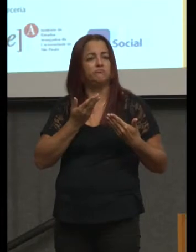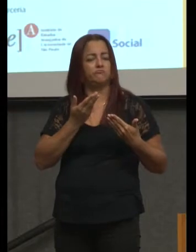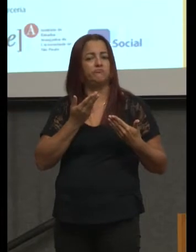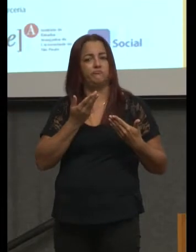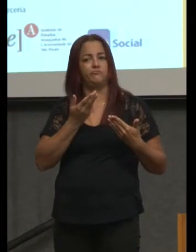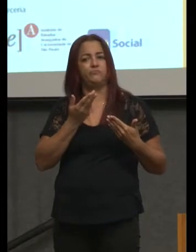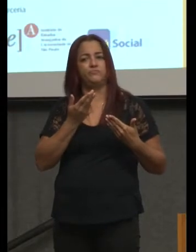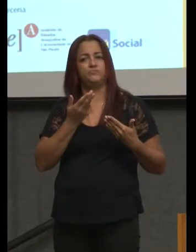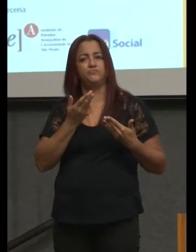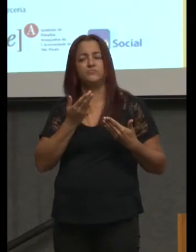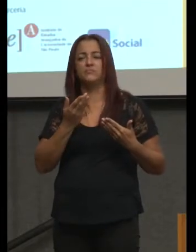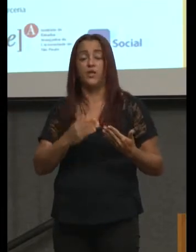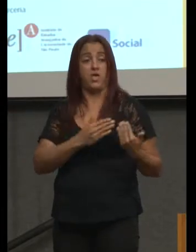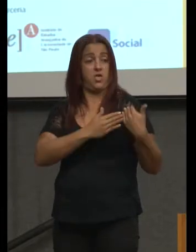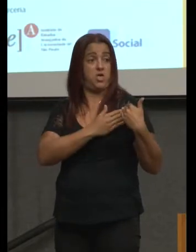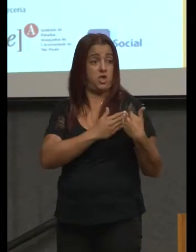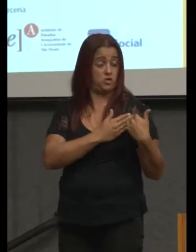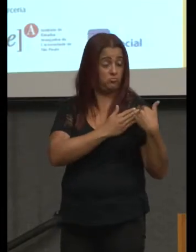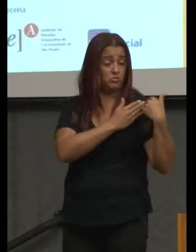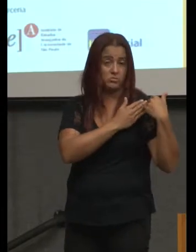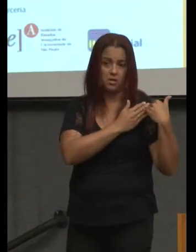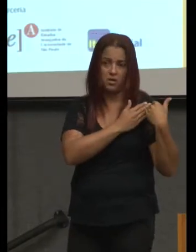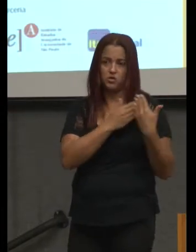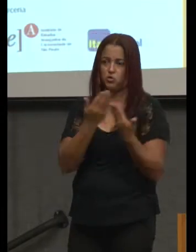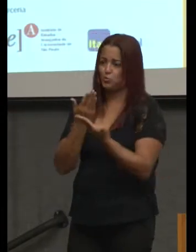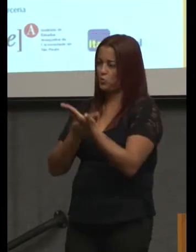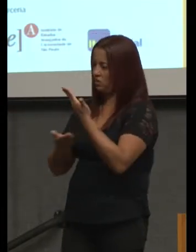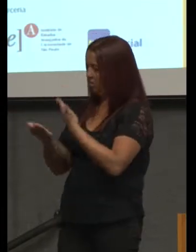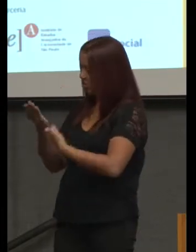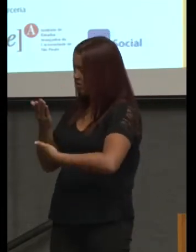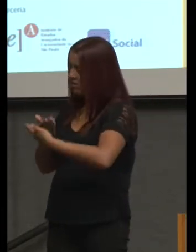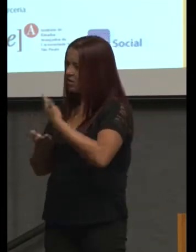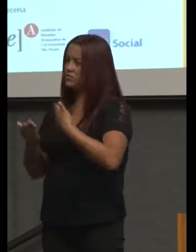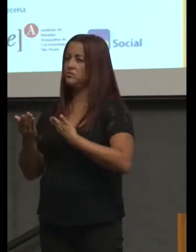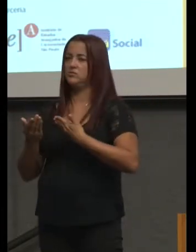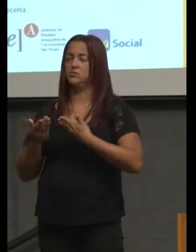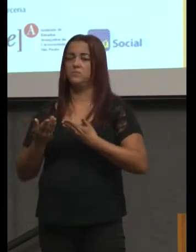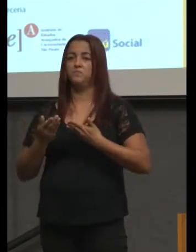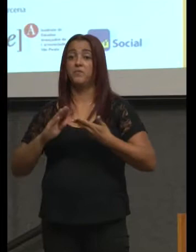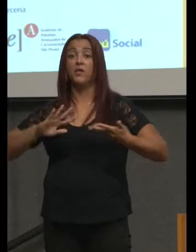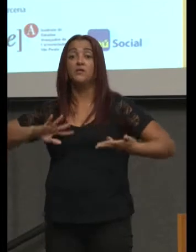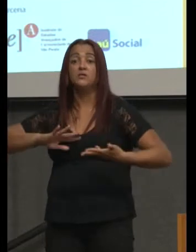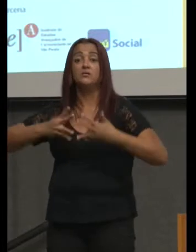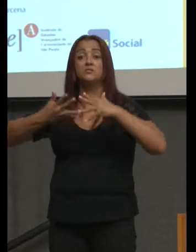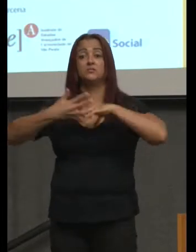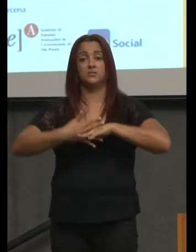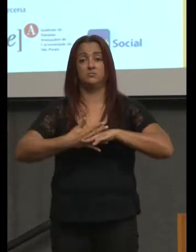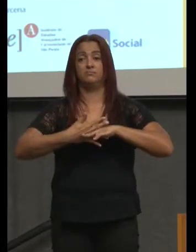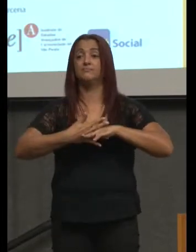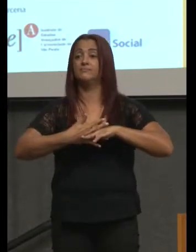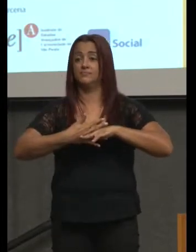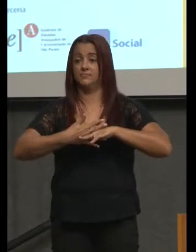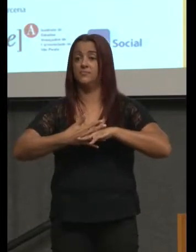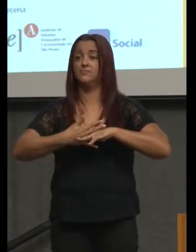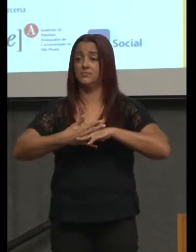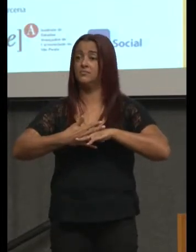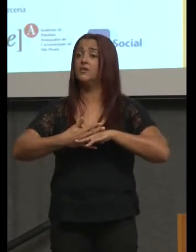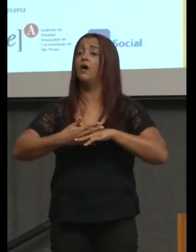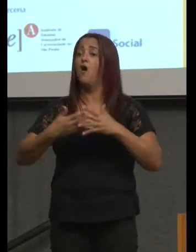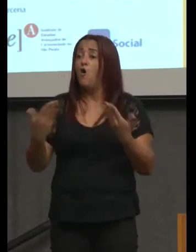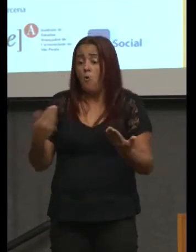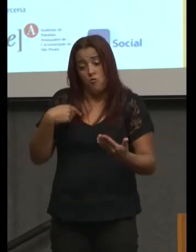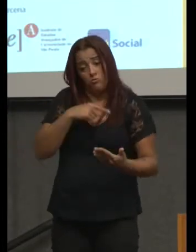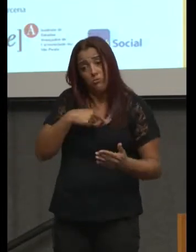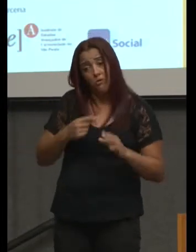em que responsabilidade, solidariedade, cidadania se explicitem, ou a gente faz